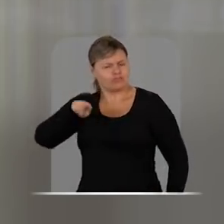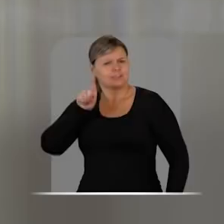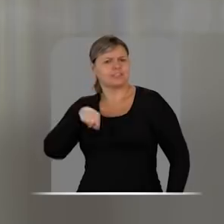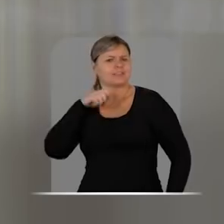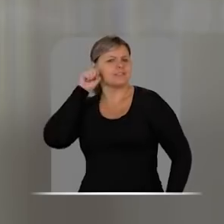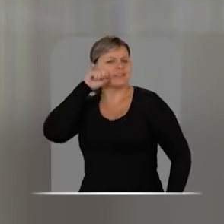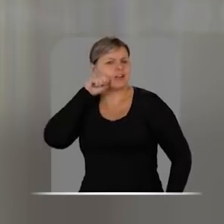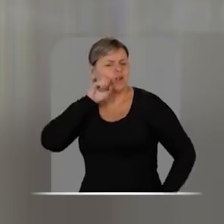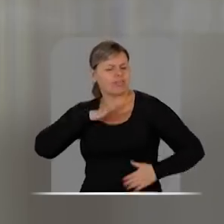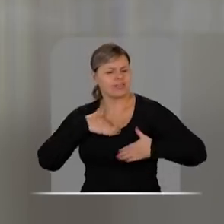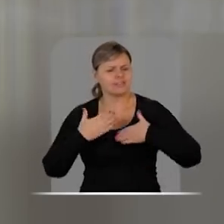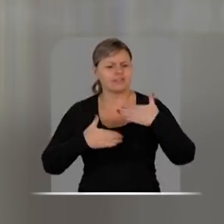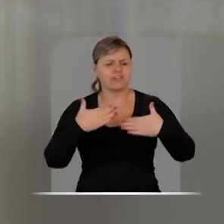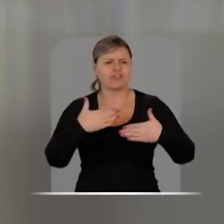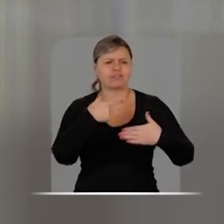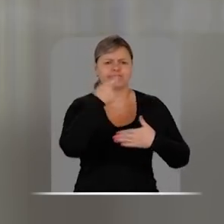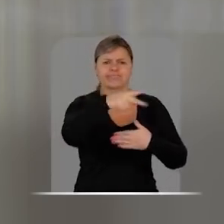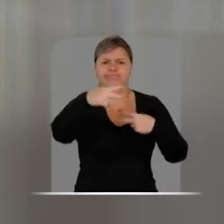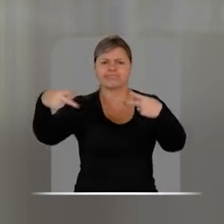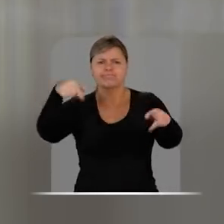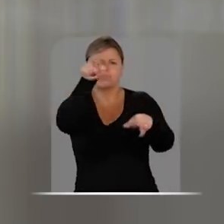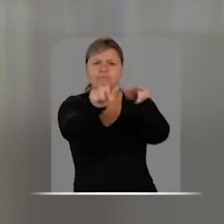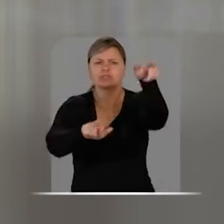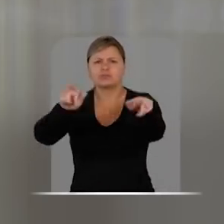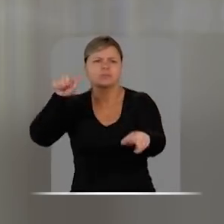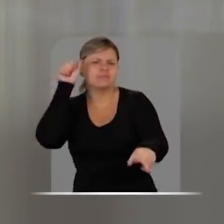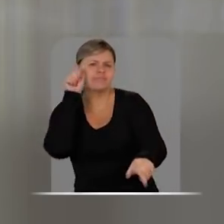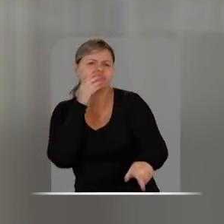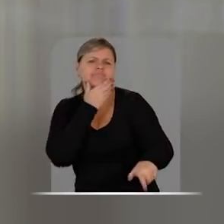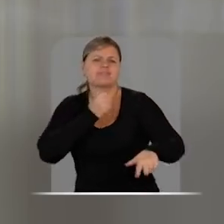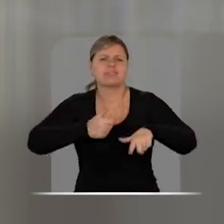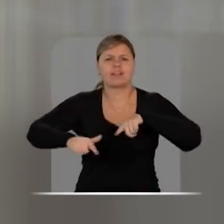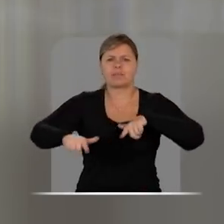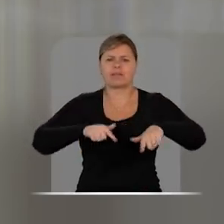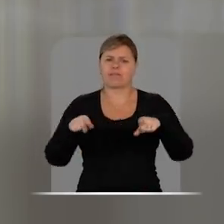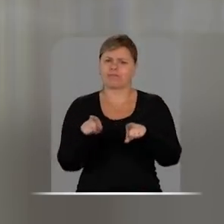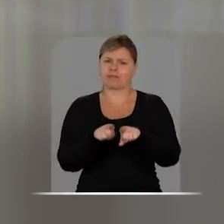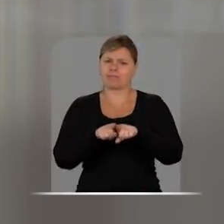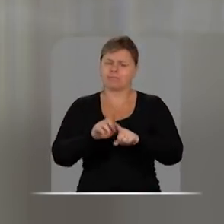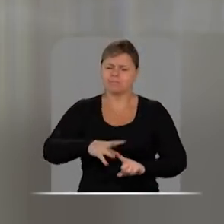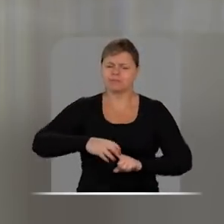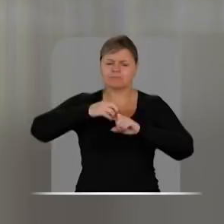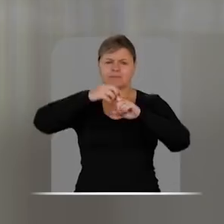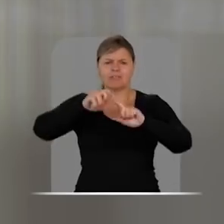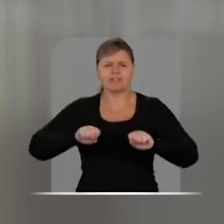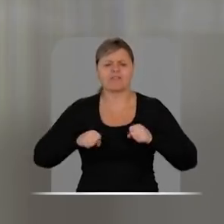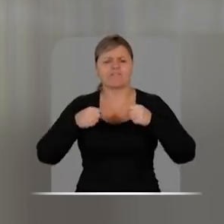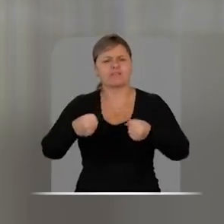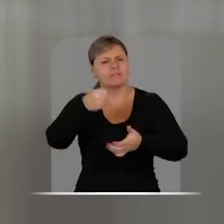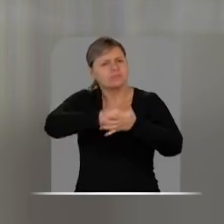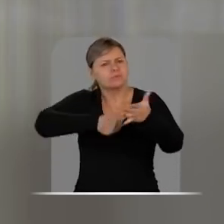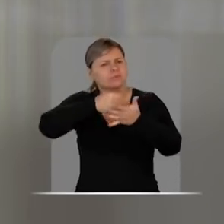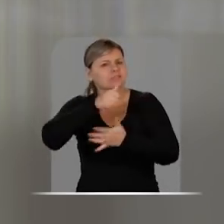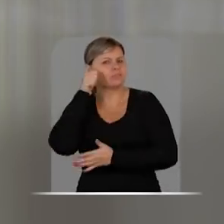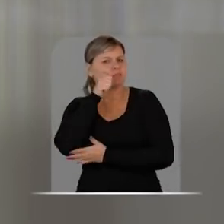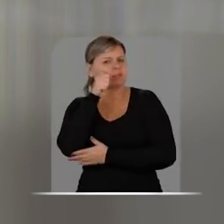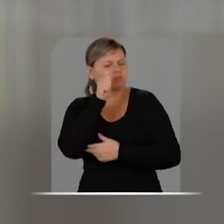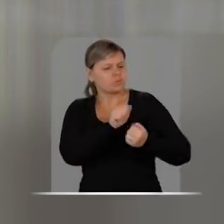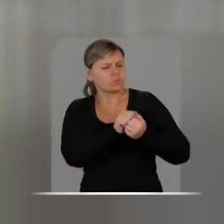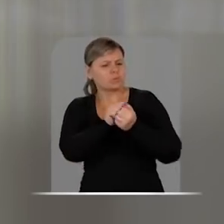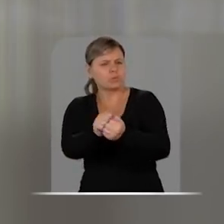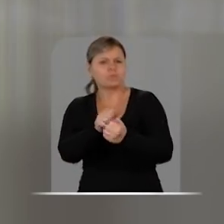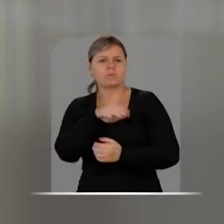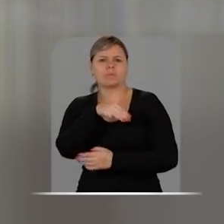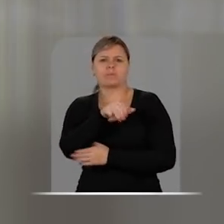Serei a senadora do desenvolvimento dos trabalhadores e das trabalhadoras. Em especial, para defender a luta das mulheres